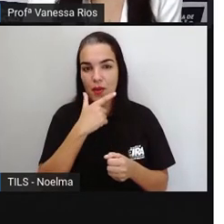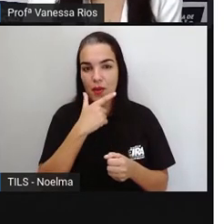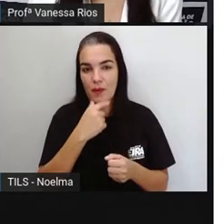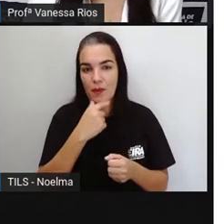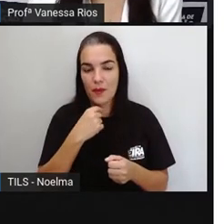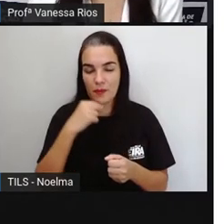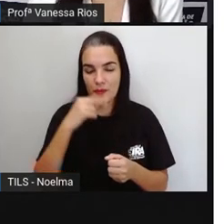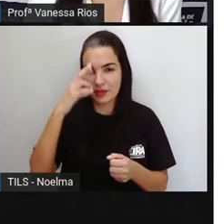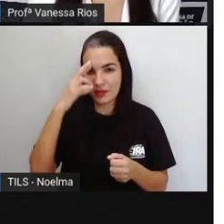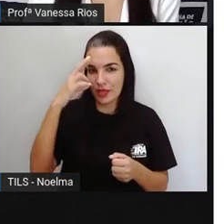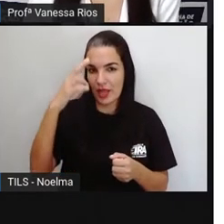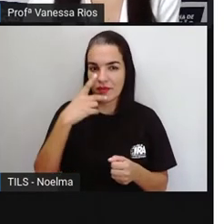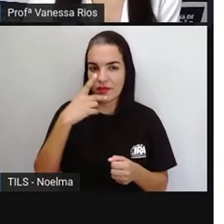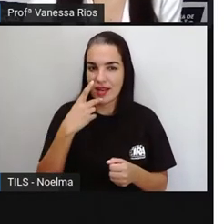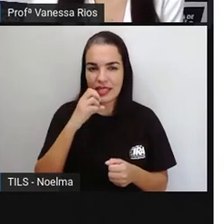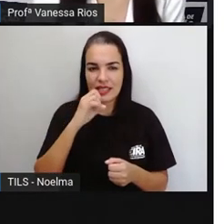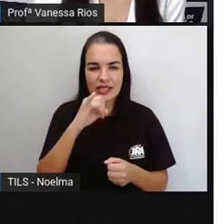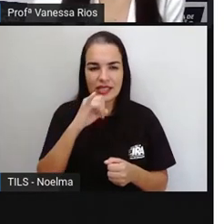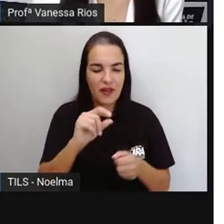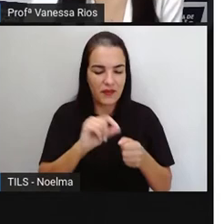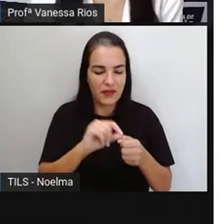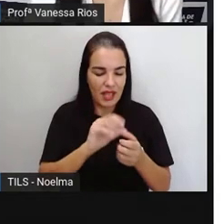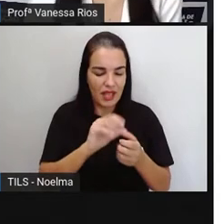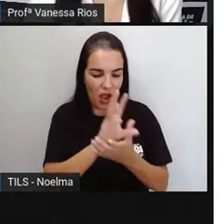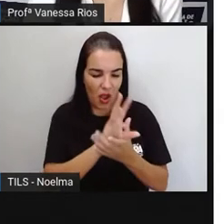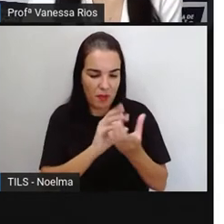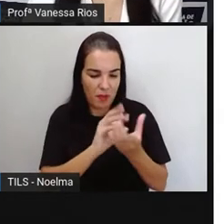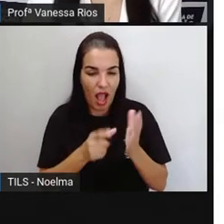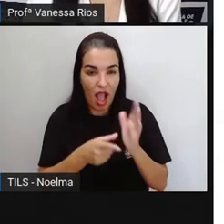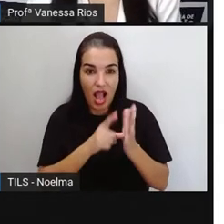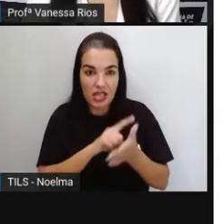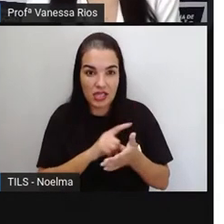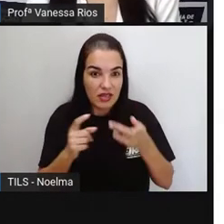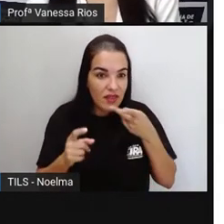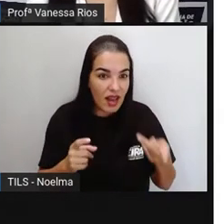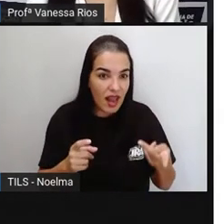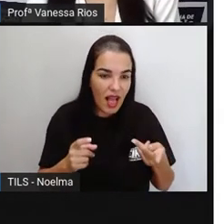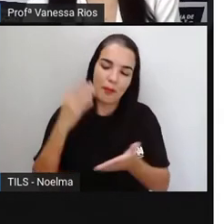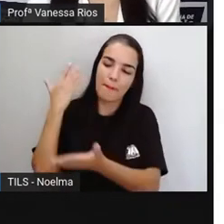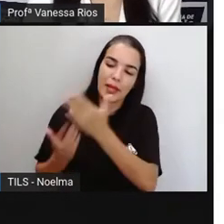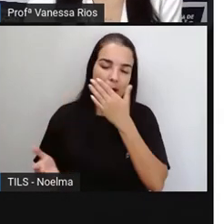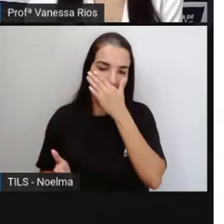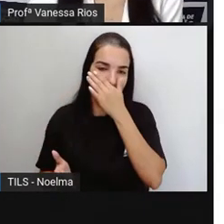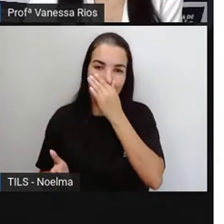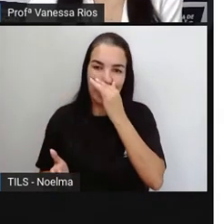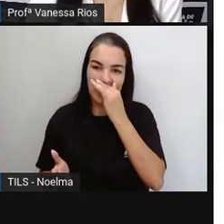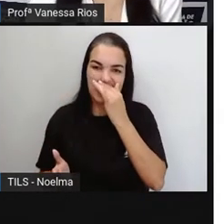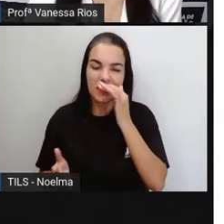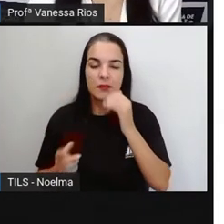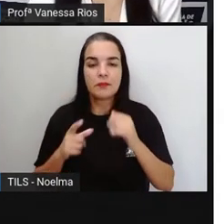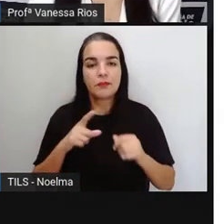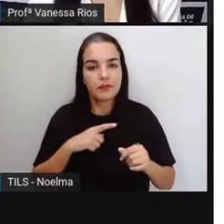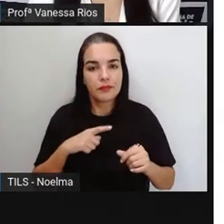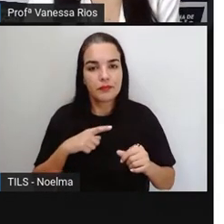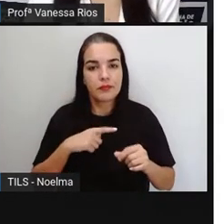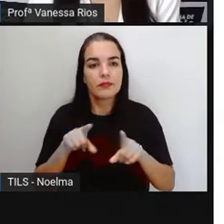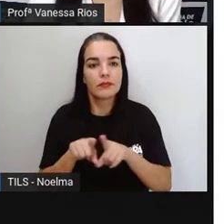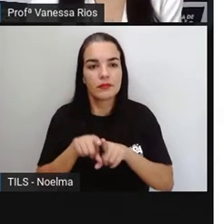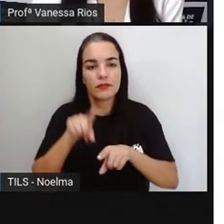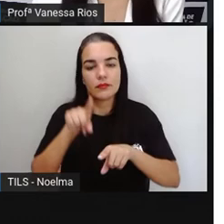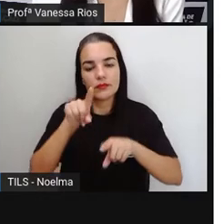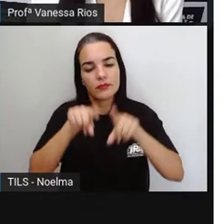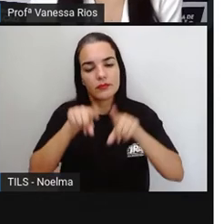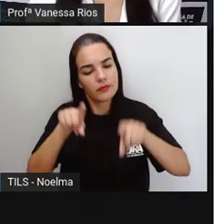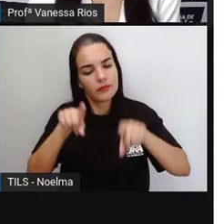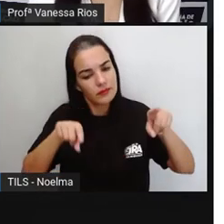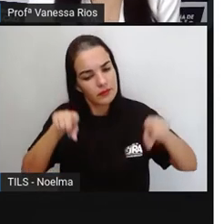ouvir o mestre mandou é eliminado. E aí tem outras variações também, né? Que se relacionam com essa